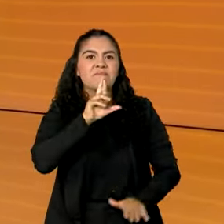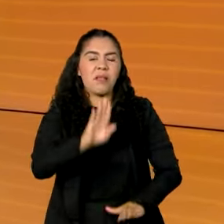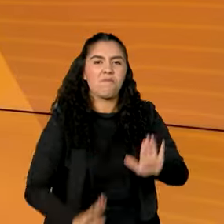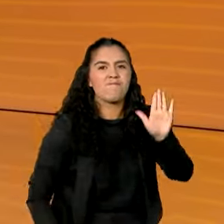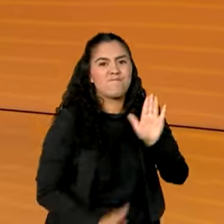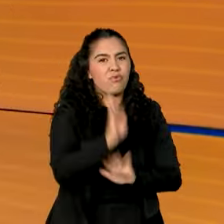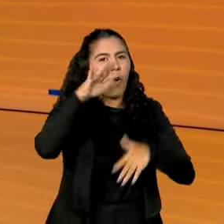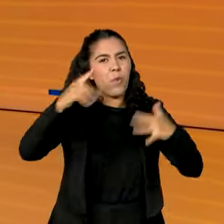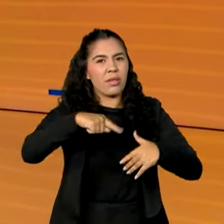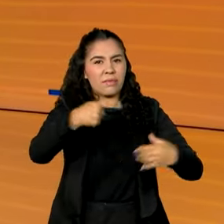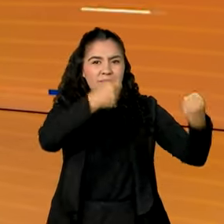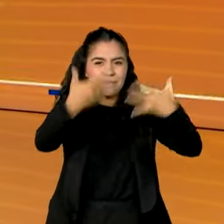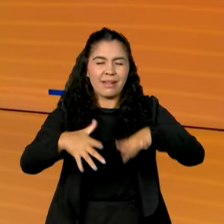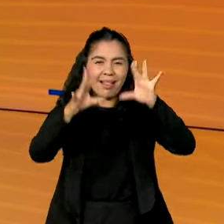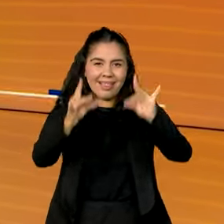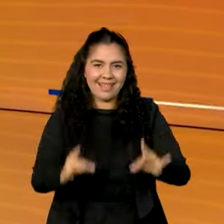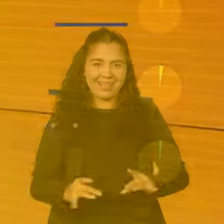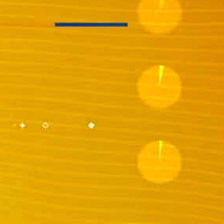mostra os detalhes já, já.